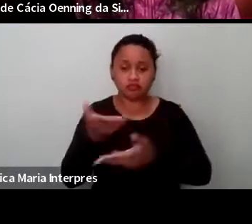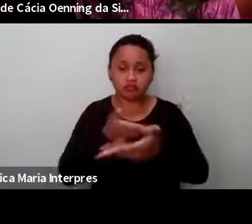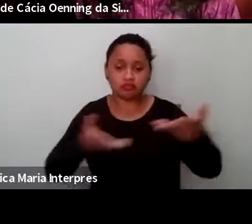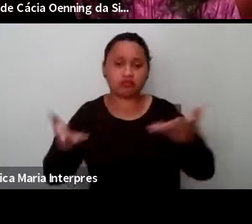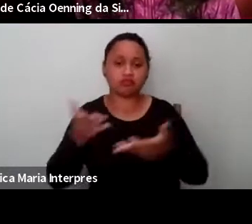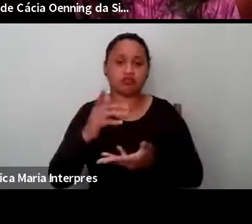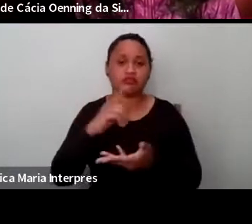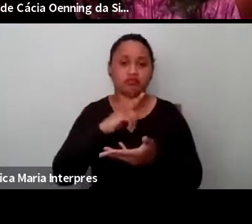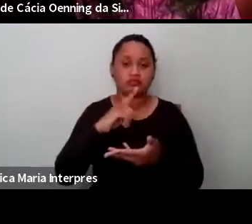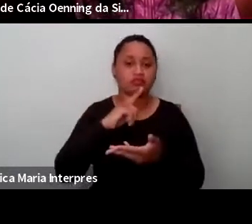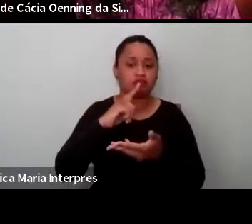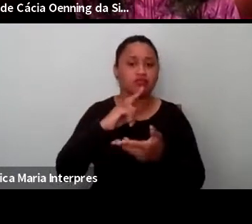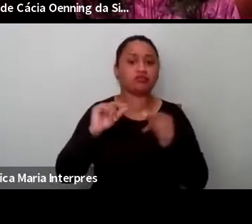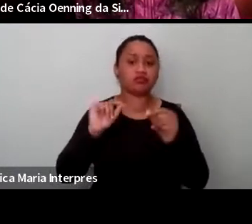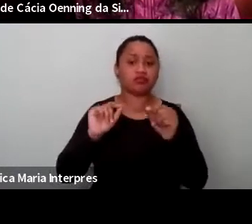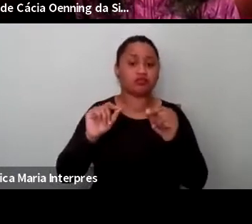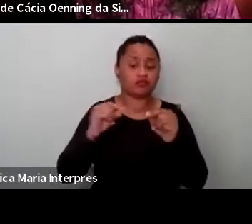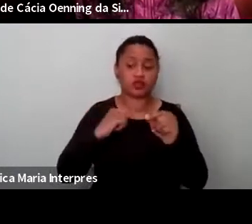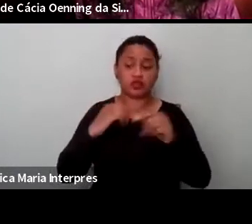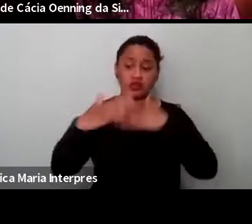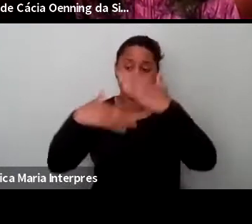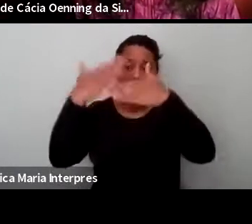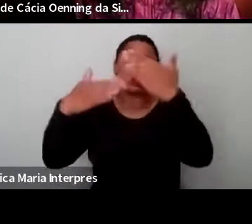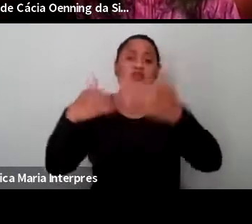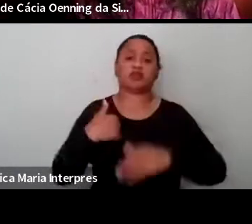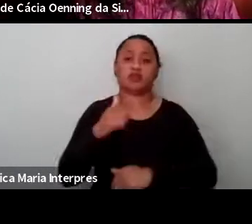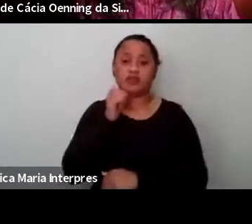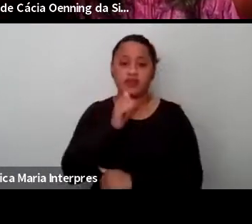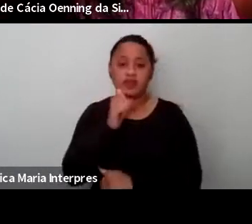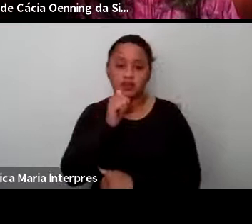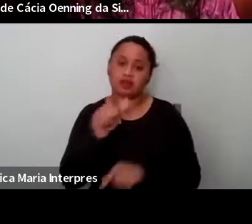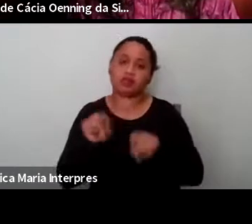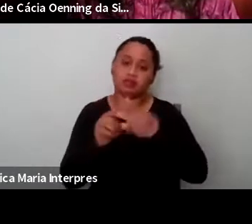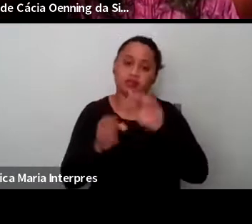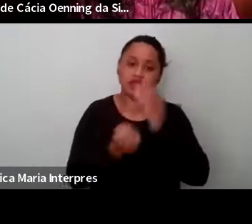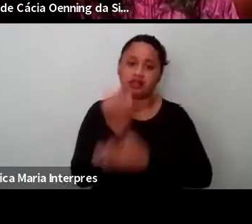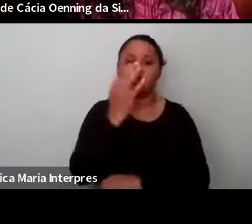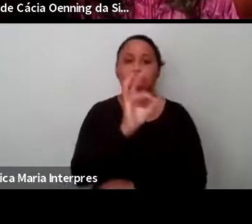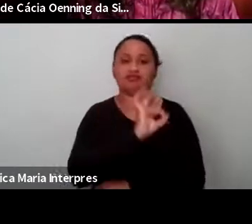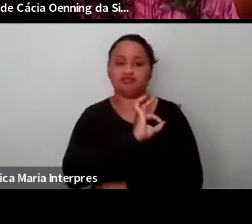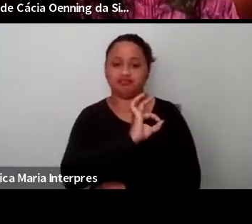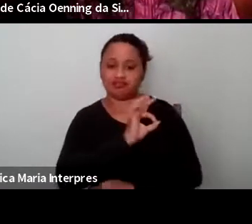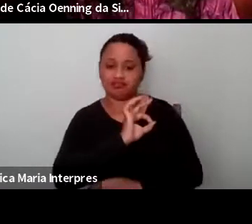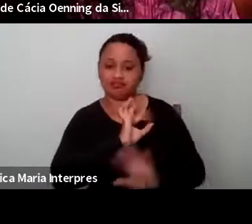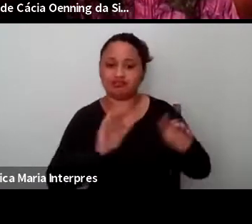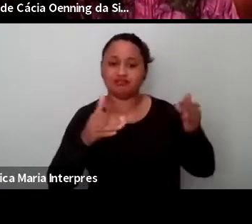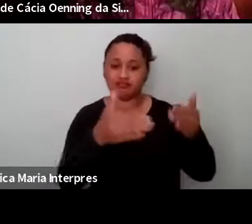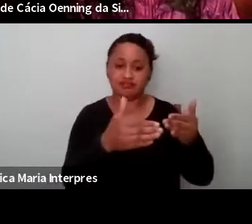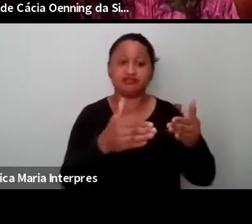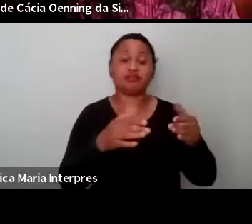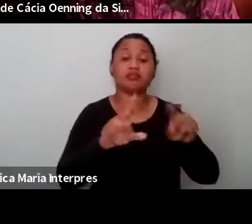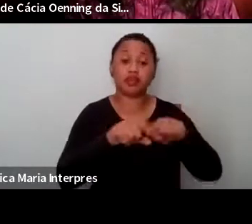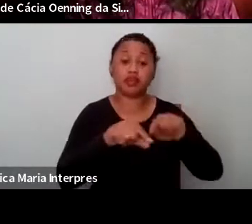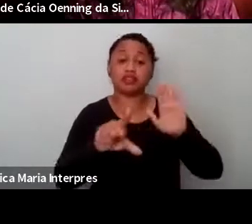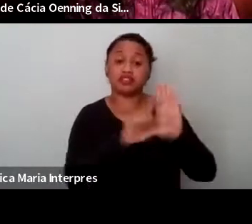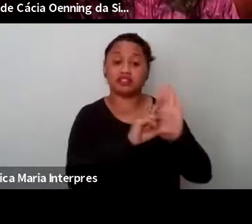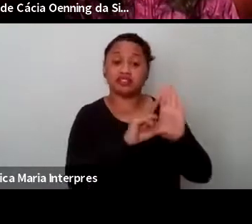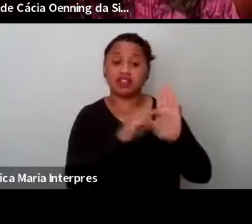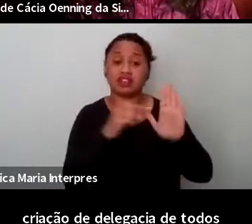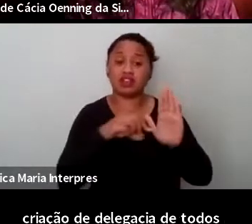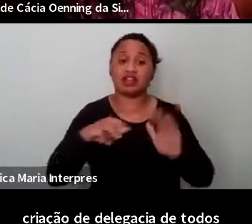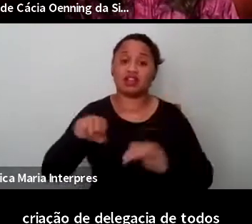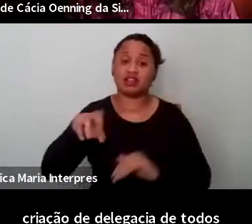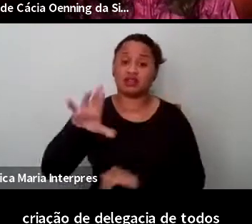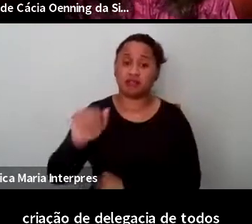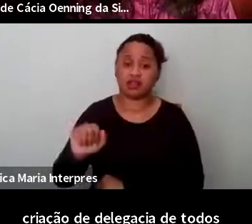existia nos movimentos das mulheres, de criação de delegacia, de todos os trajetos com a Maria da Penha e agora de uma